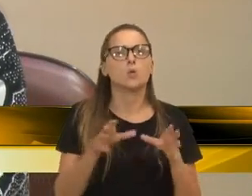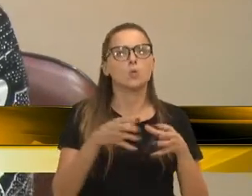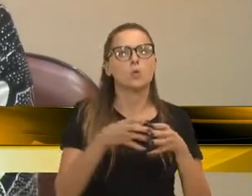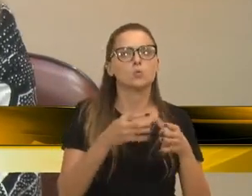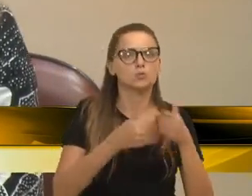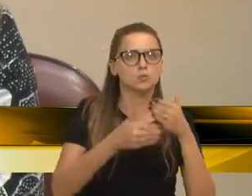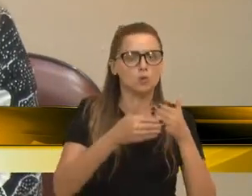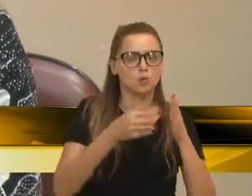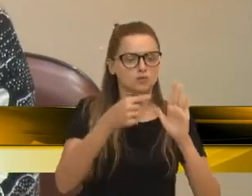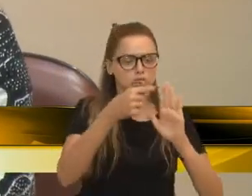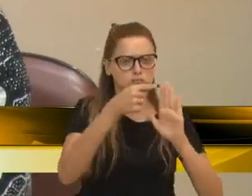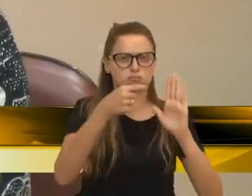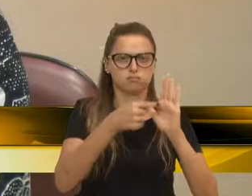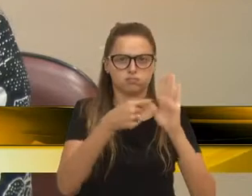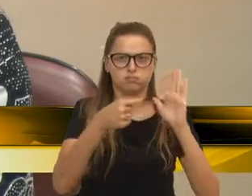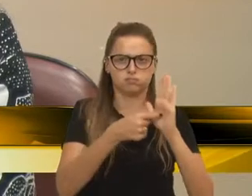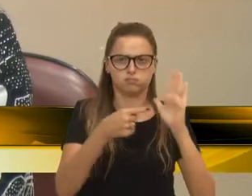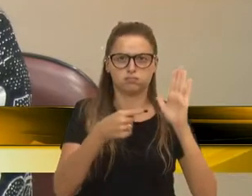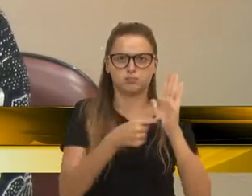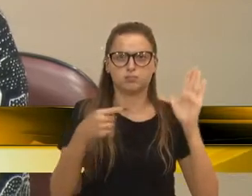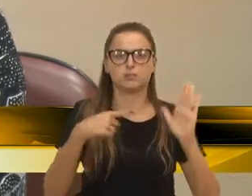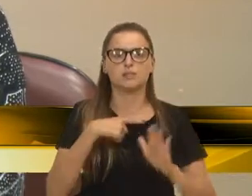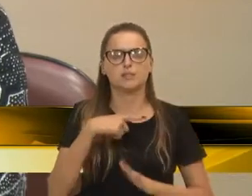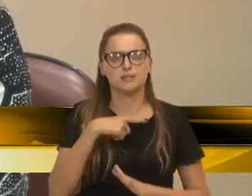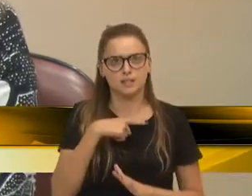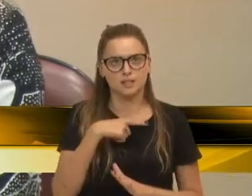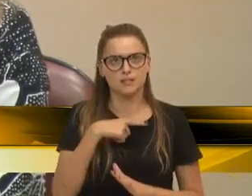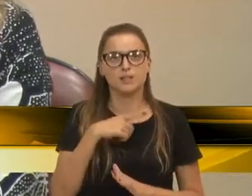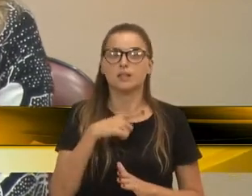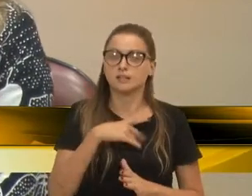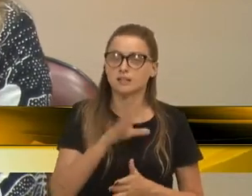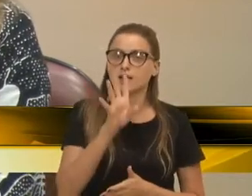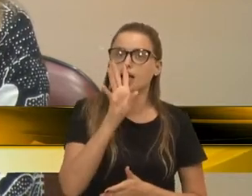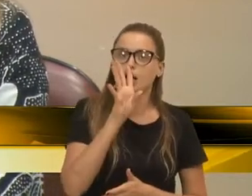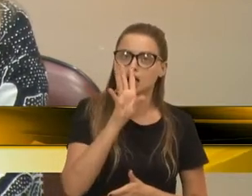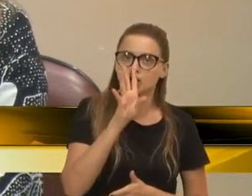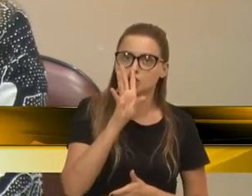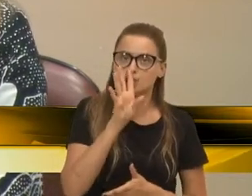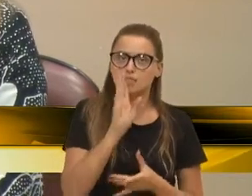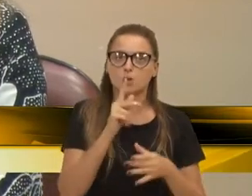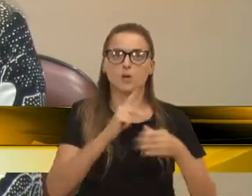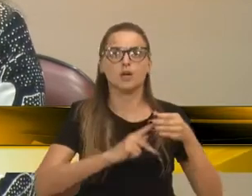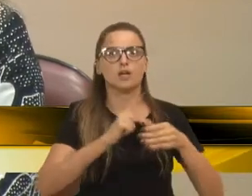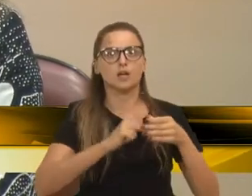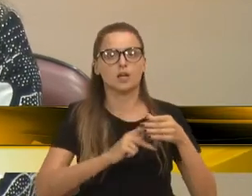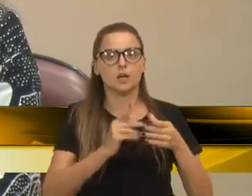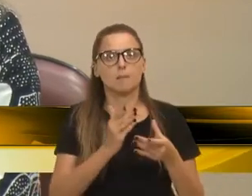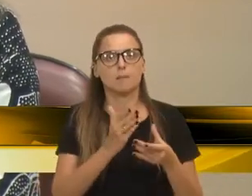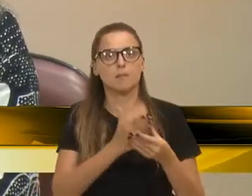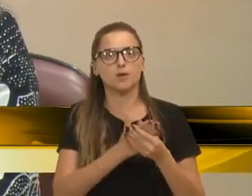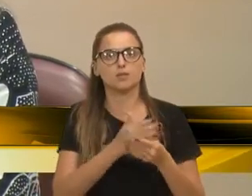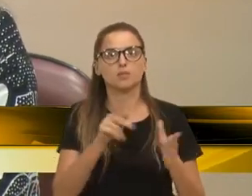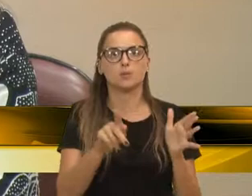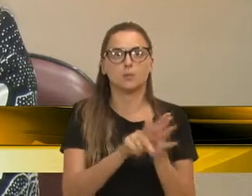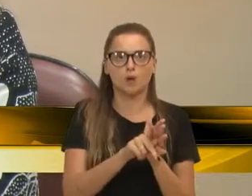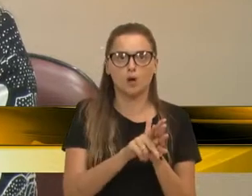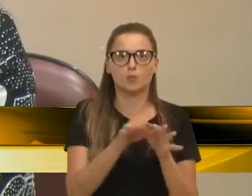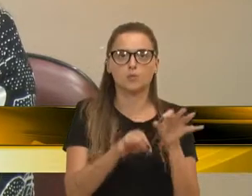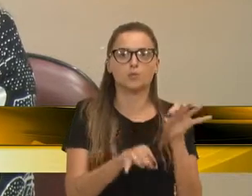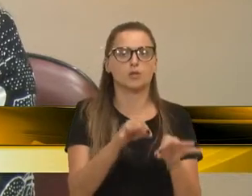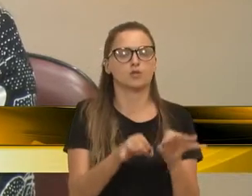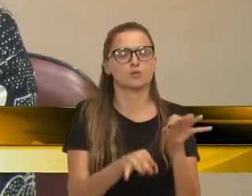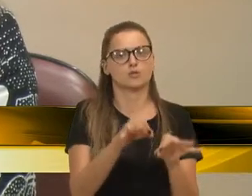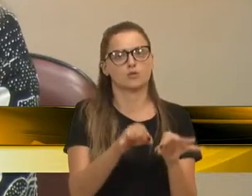denunciado está sujeito à apreciação e julgamento exclusiva do Poder Judiciário.